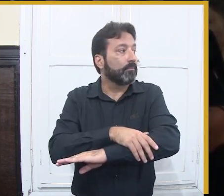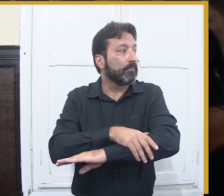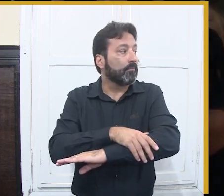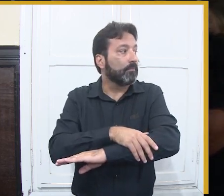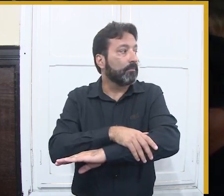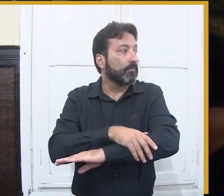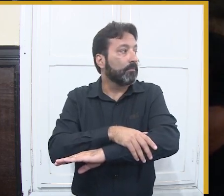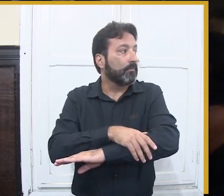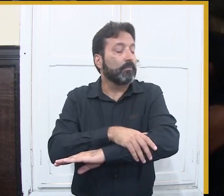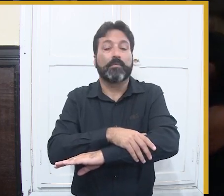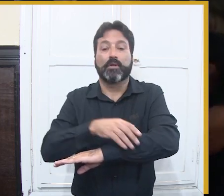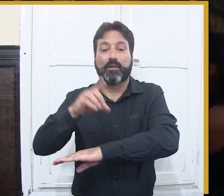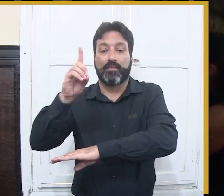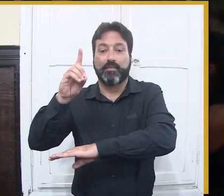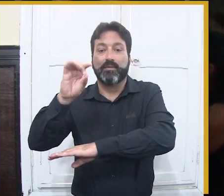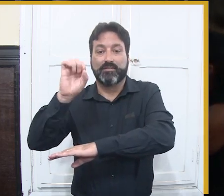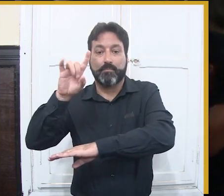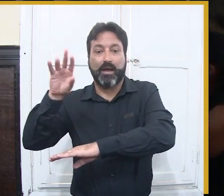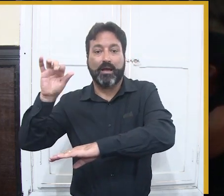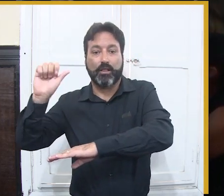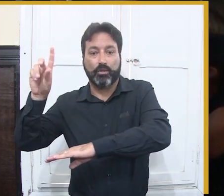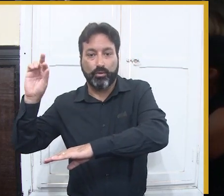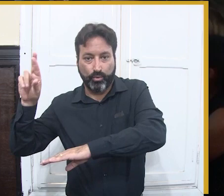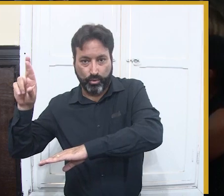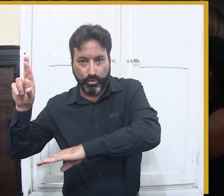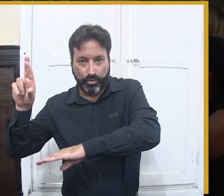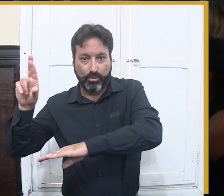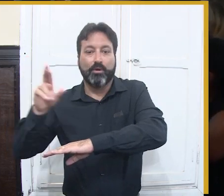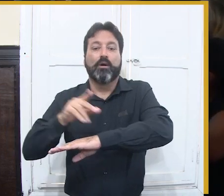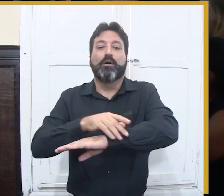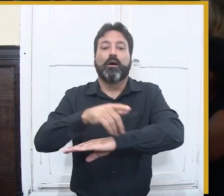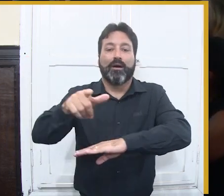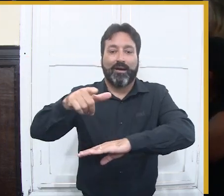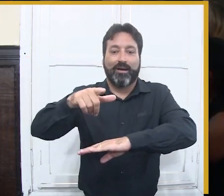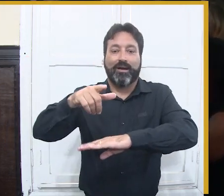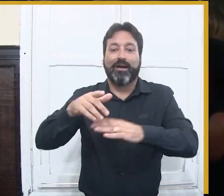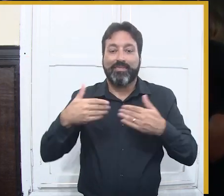descendo aqui, acredito que pela Major Belmiro, não, qual aqui?